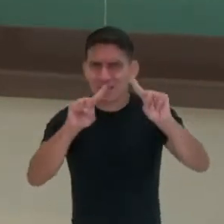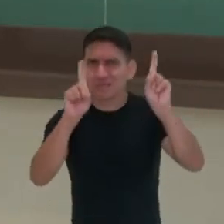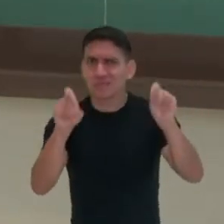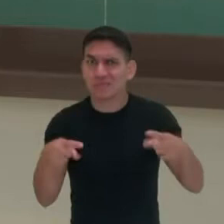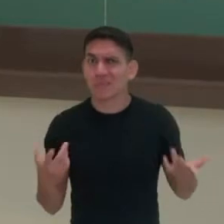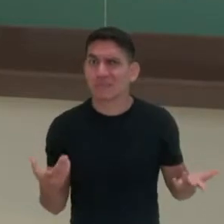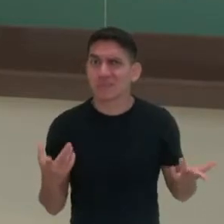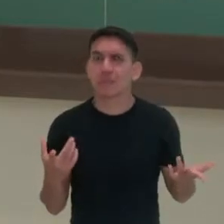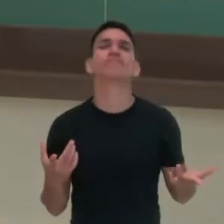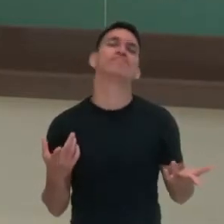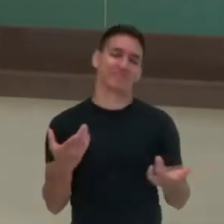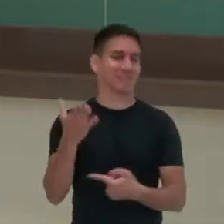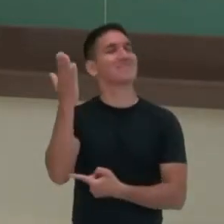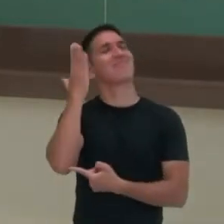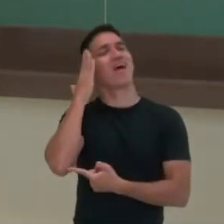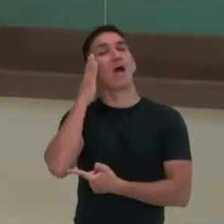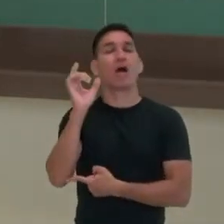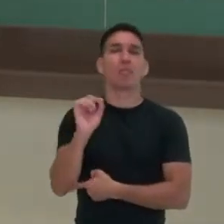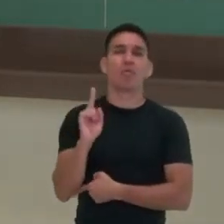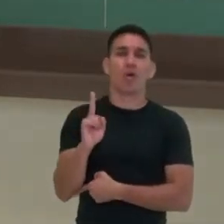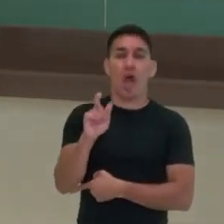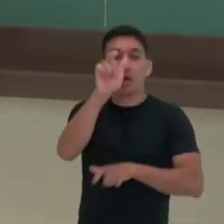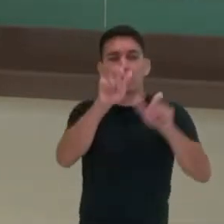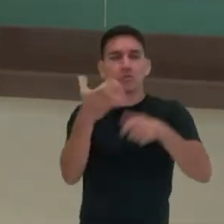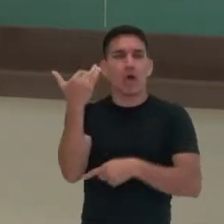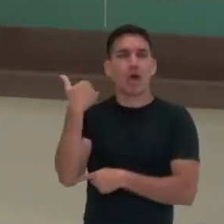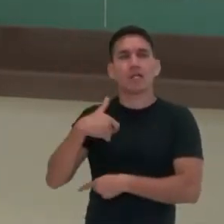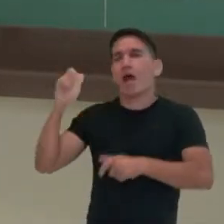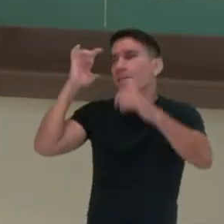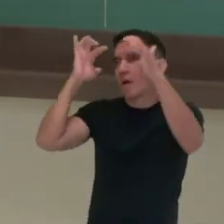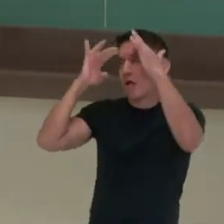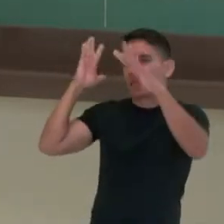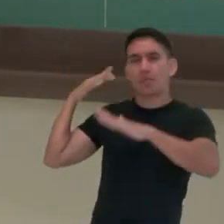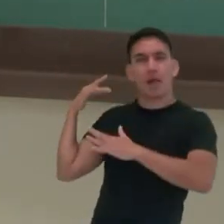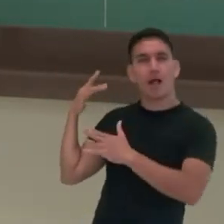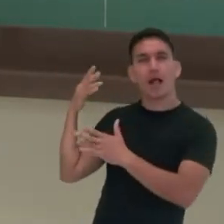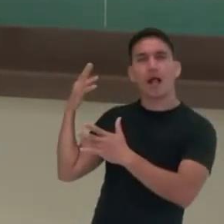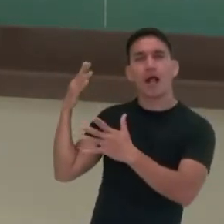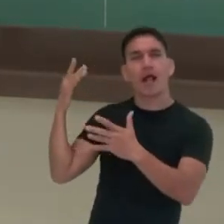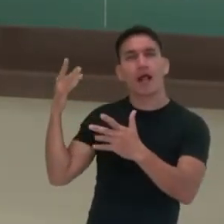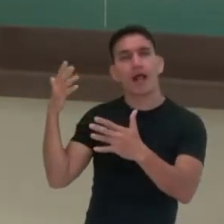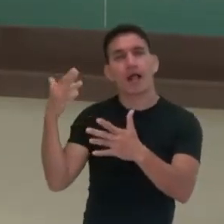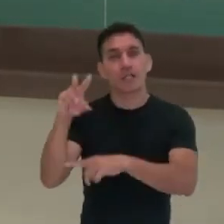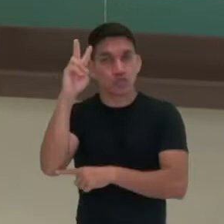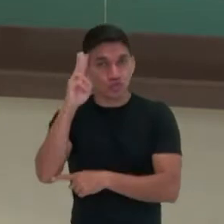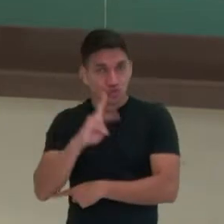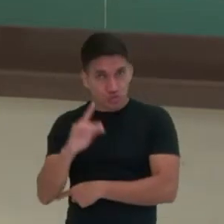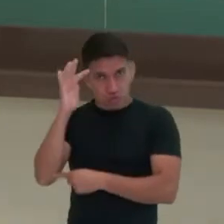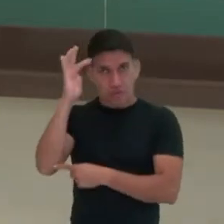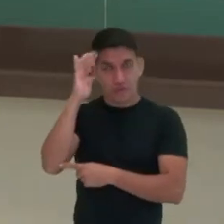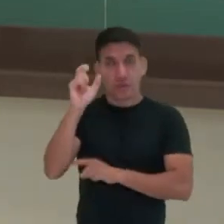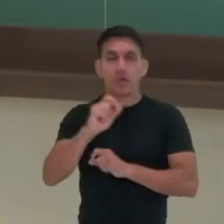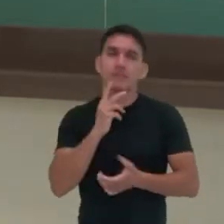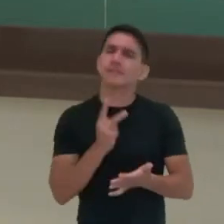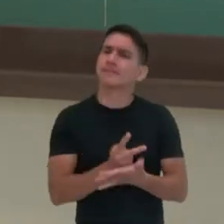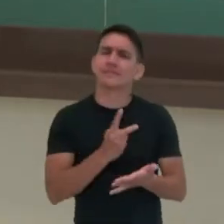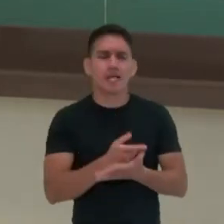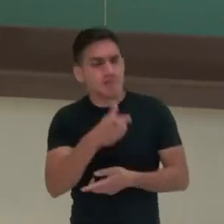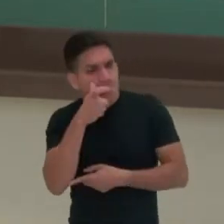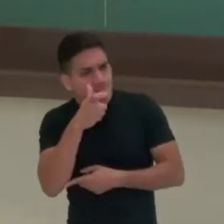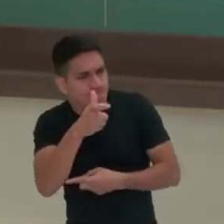Já sabemos que os filósofos ao longo da história da filosofia sempre se